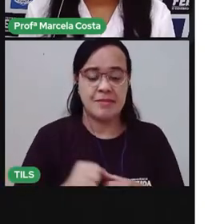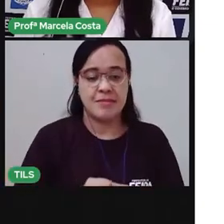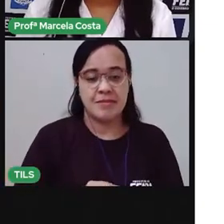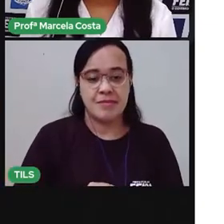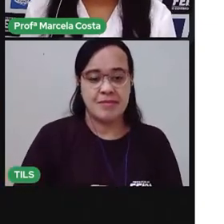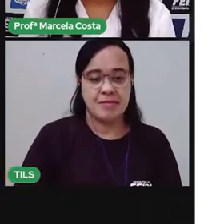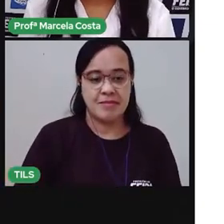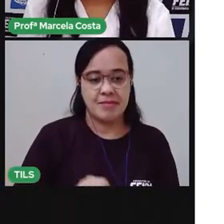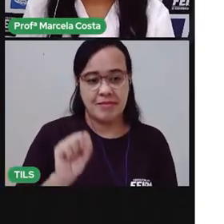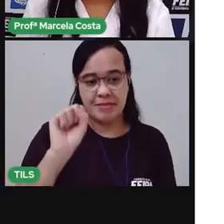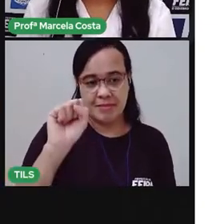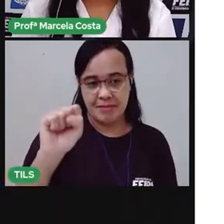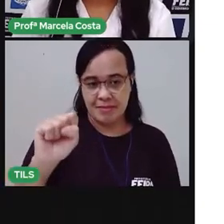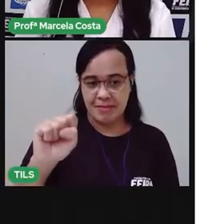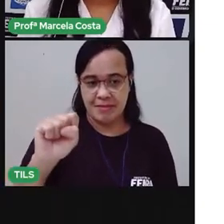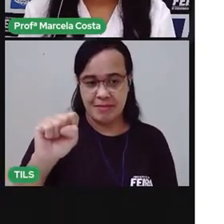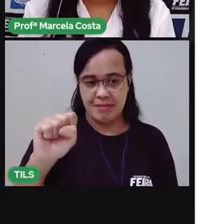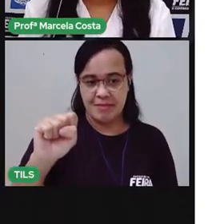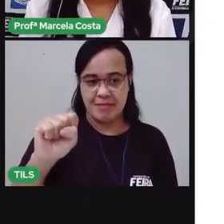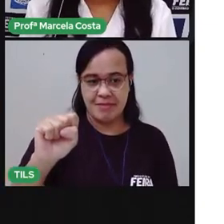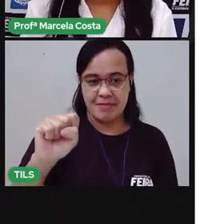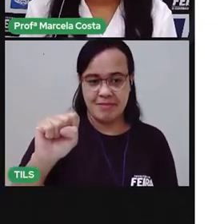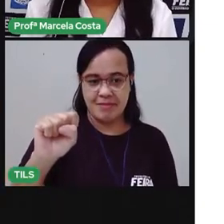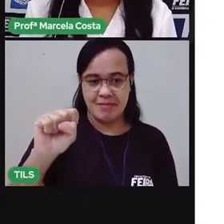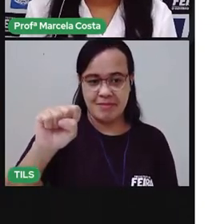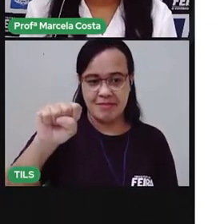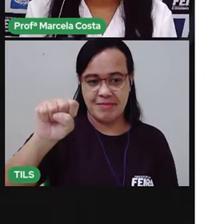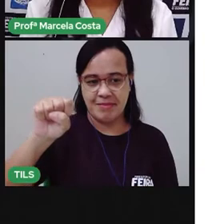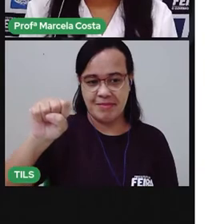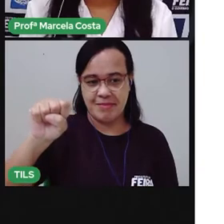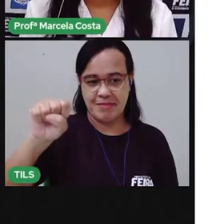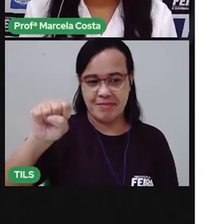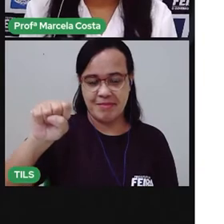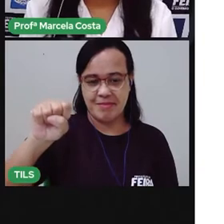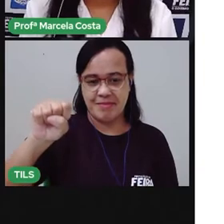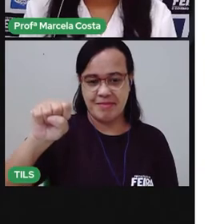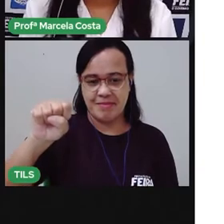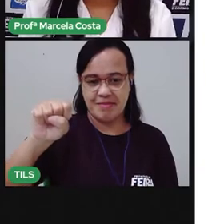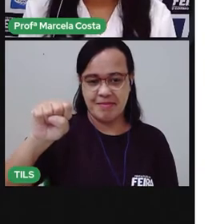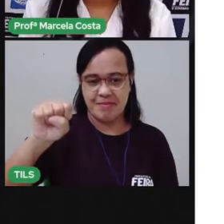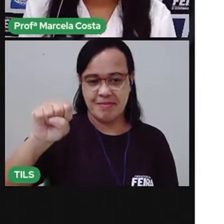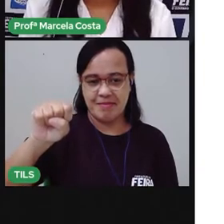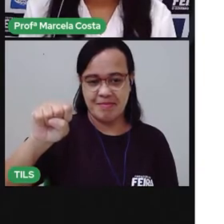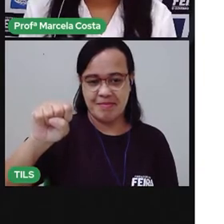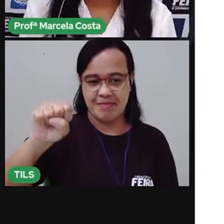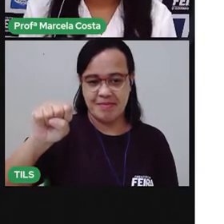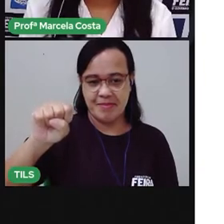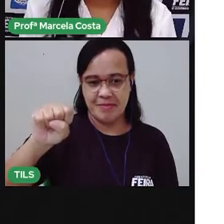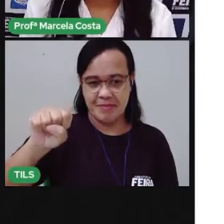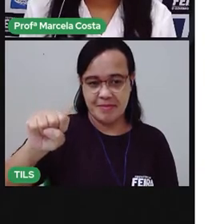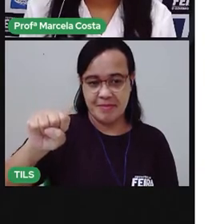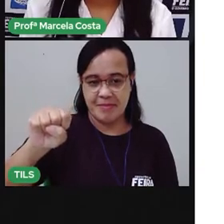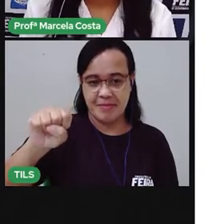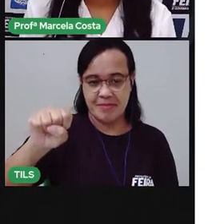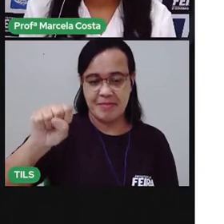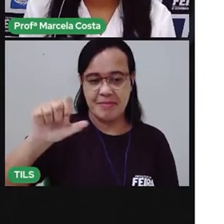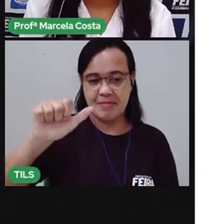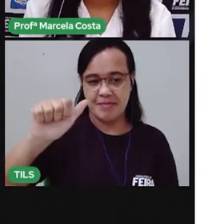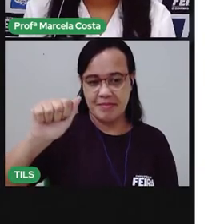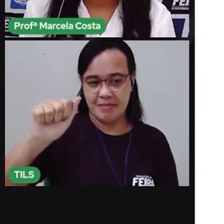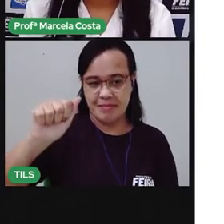A primeira sílaba é composta pela letra si,